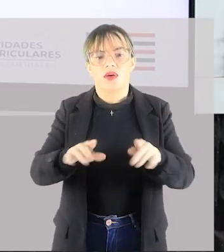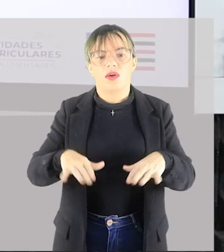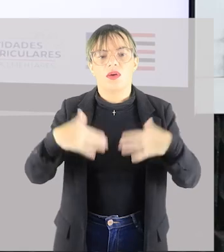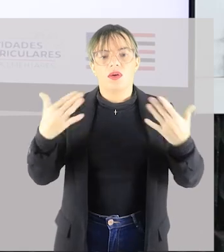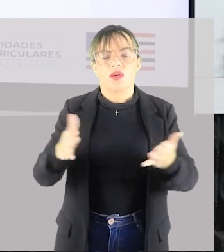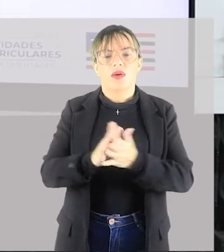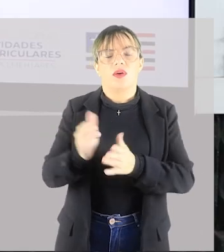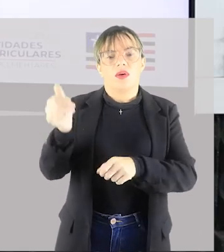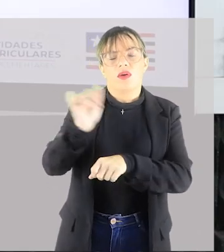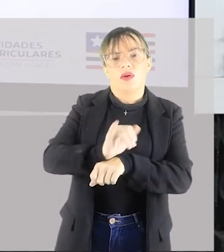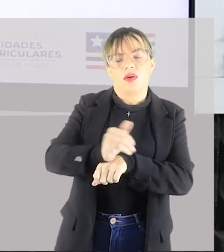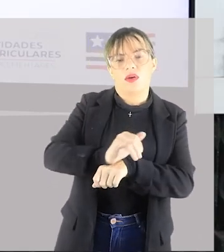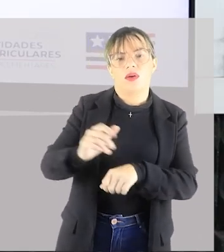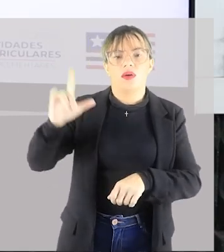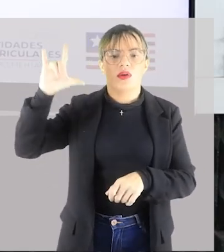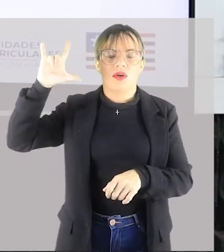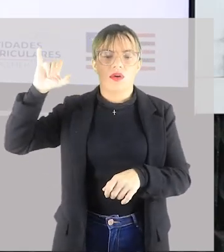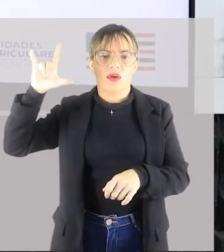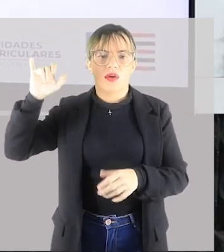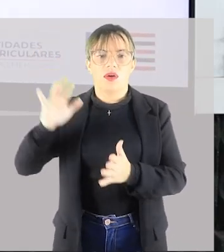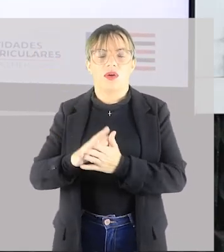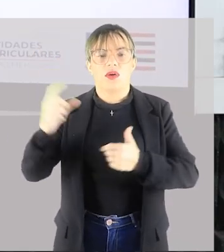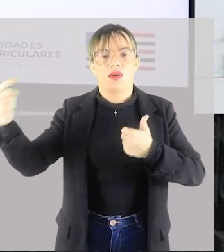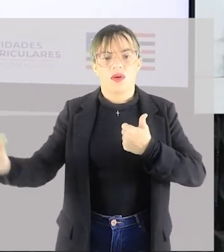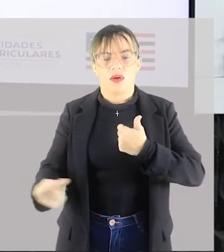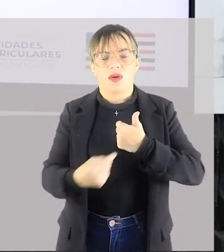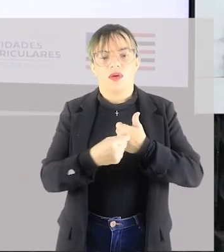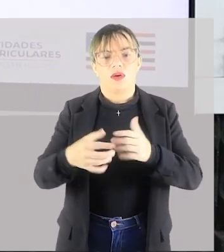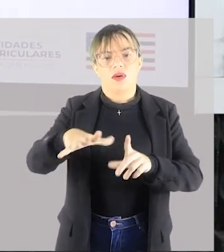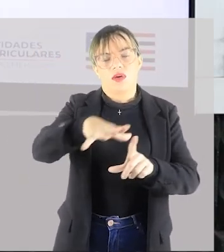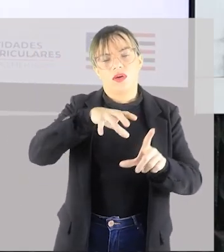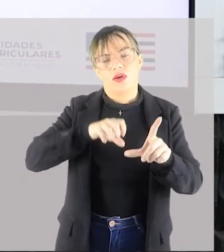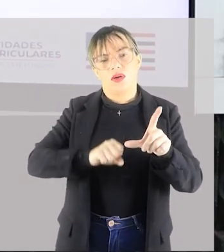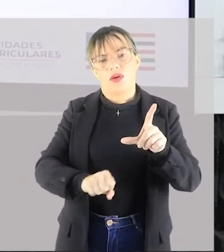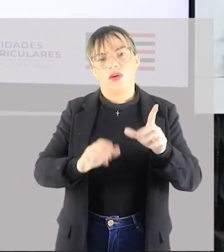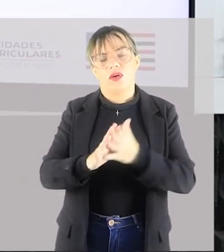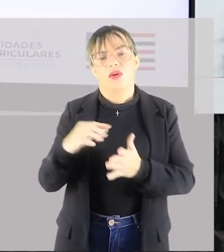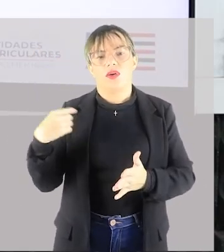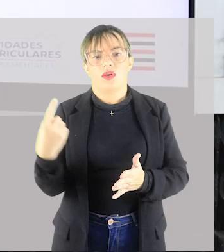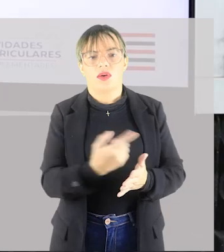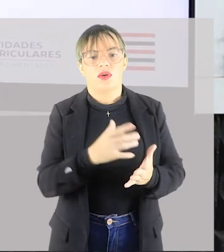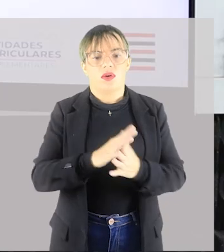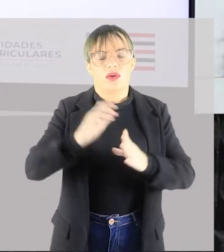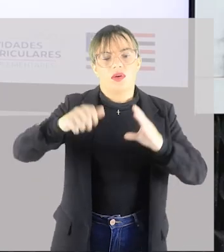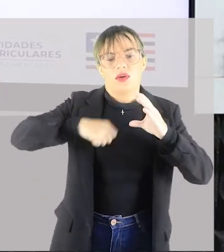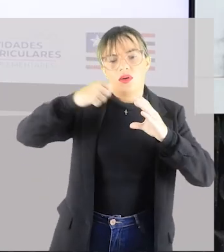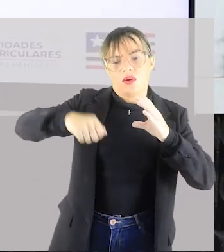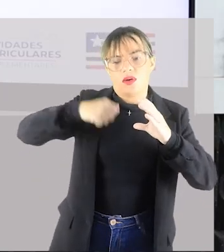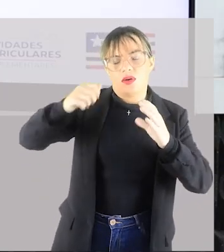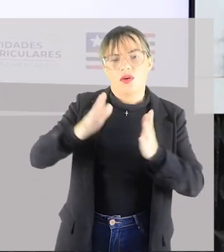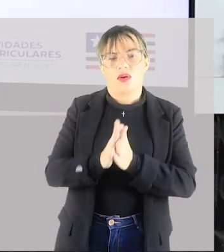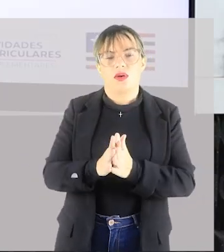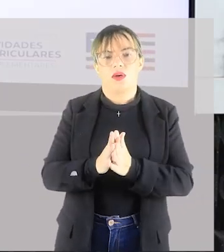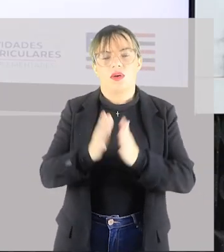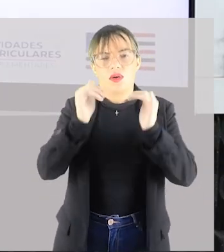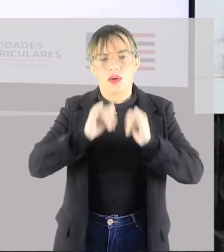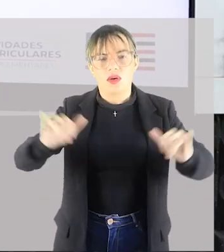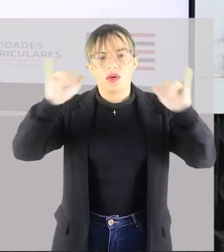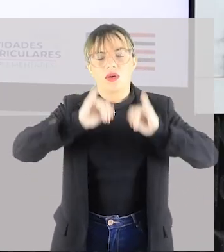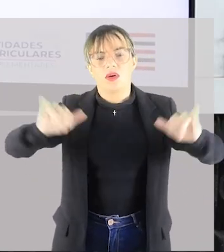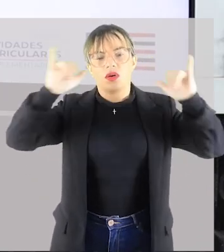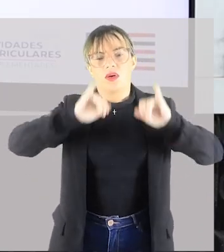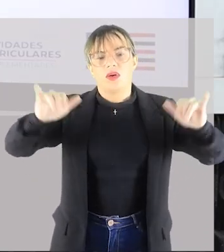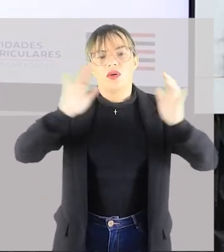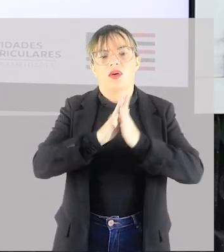YouTube, no Instagram, curte, compartilha nossos vídeos, tá? divulga aí esse trabalho